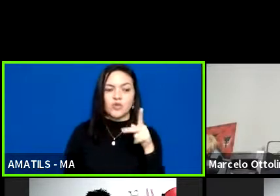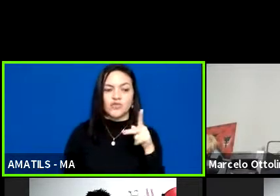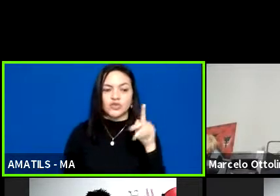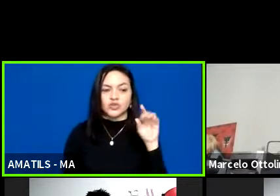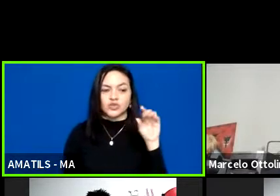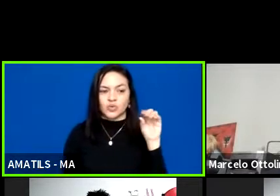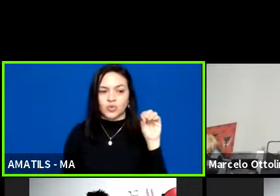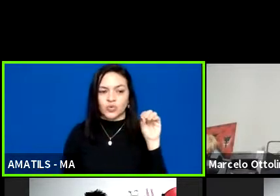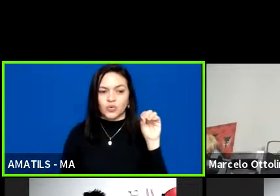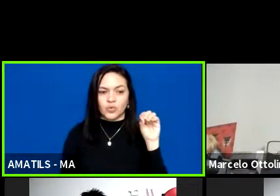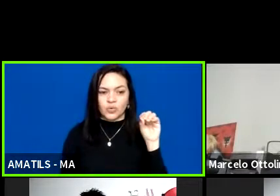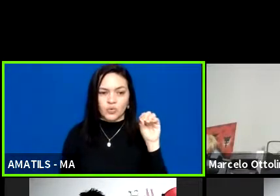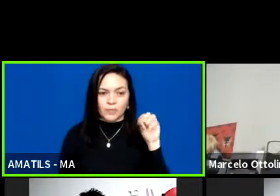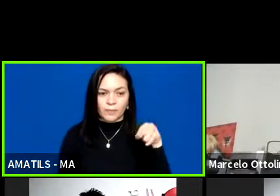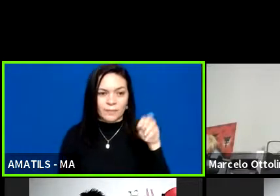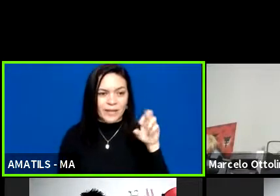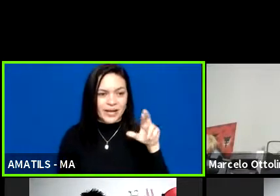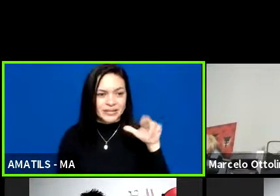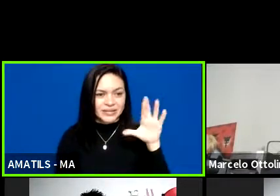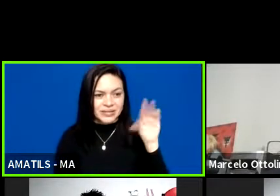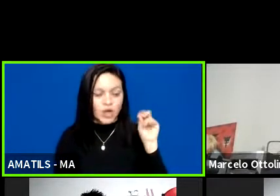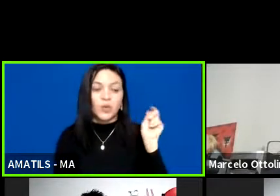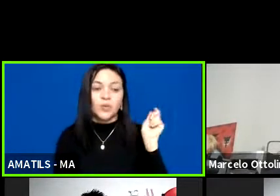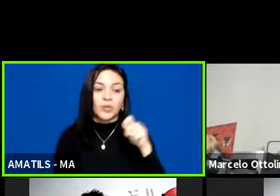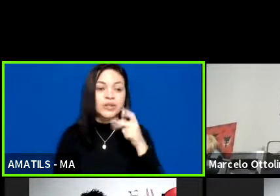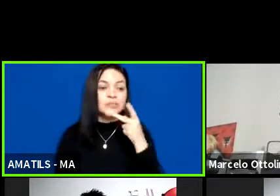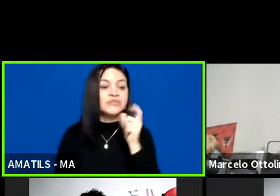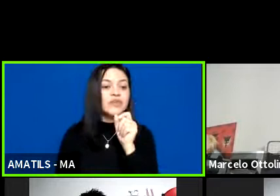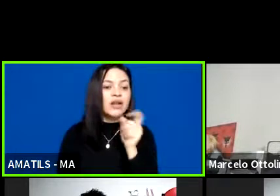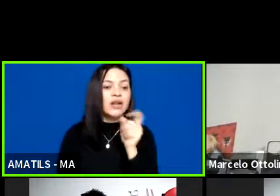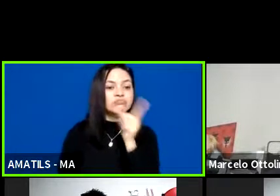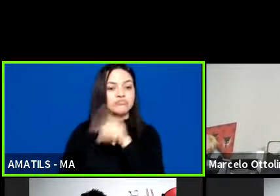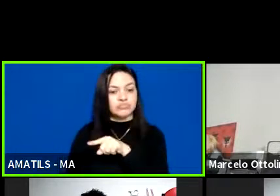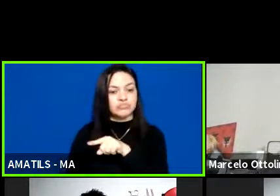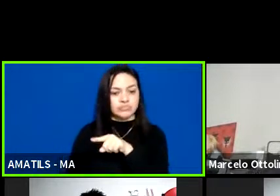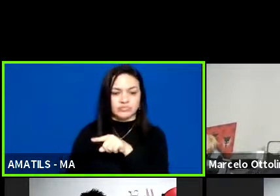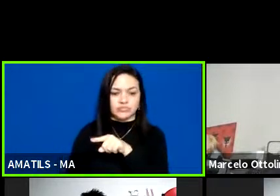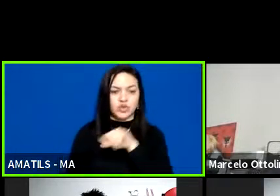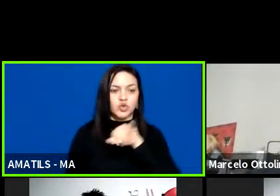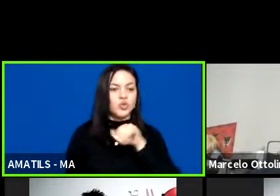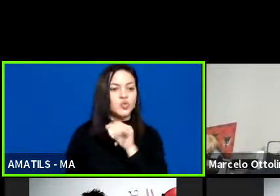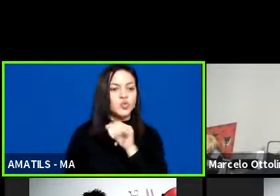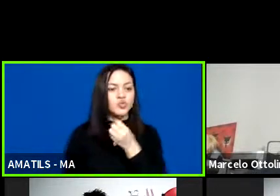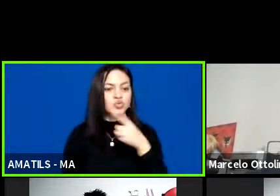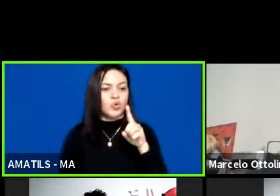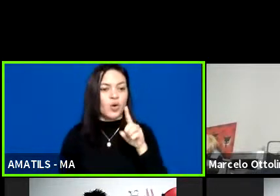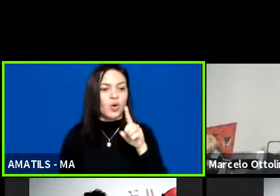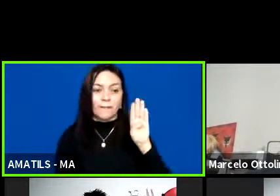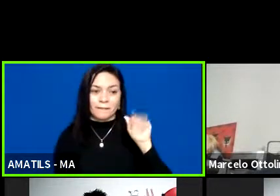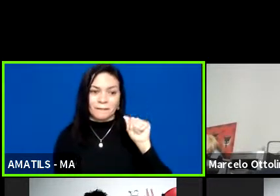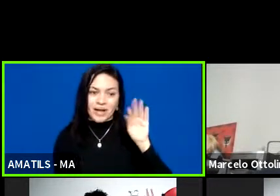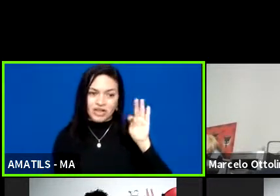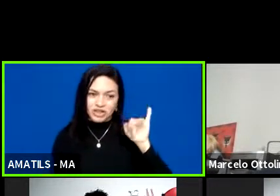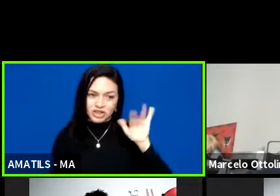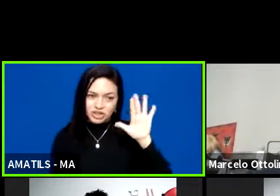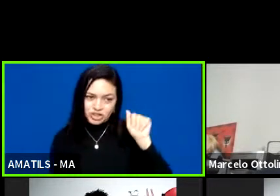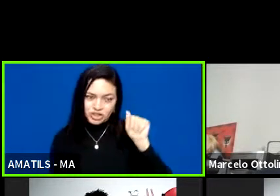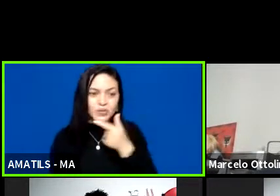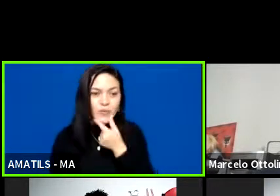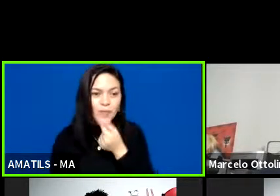Beleza, beleza. Tá, tá ok. A vai ouvir primeiro aqui o João Batista. Vai lá, João.